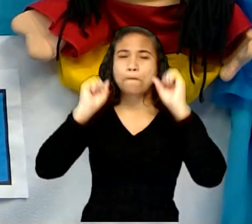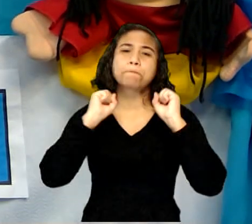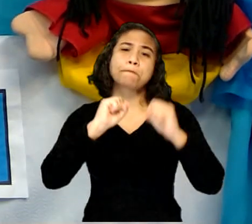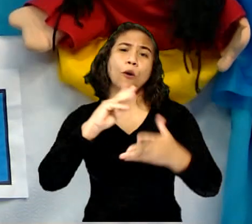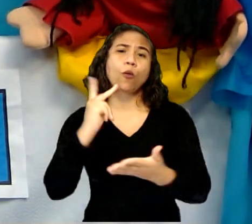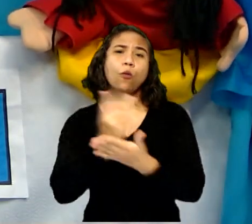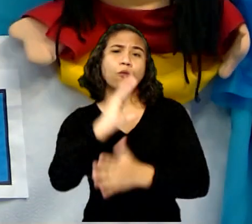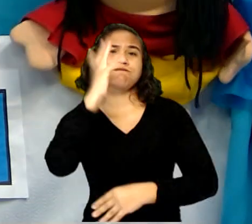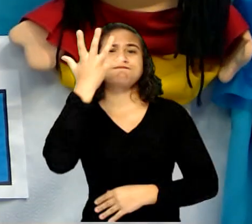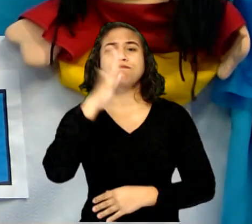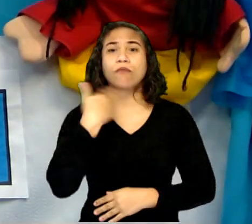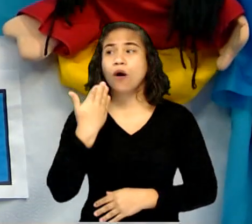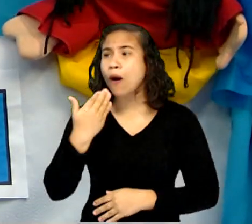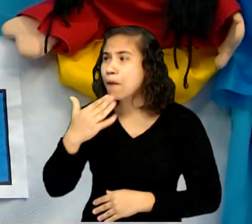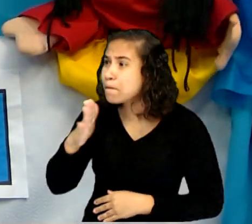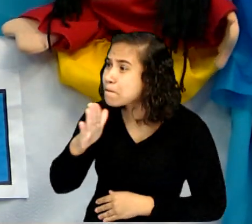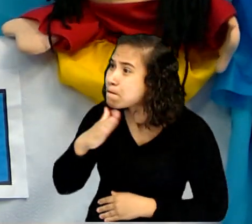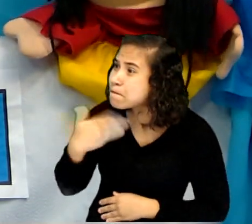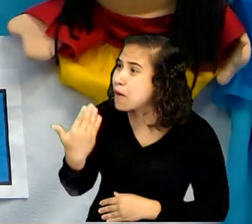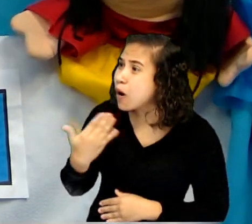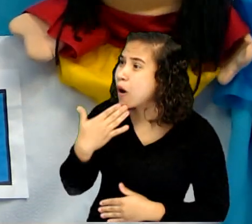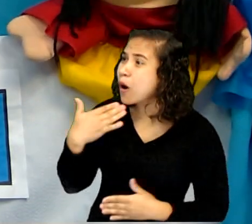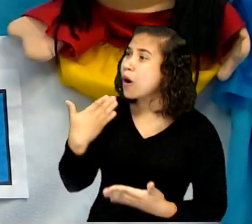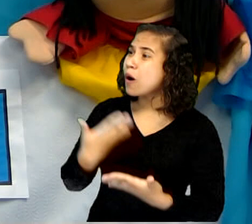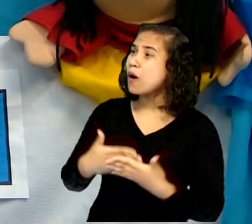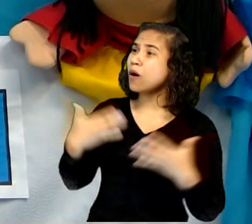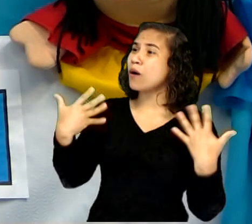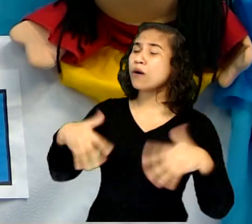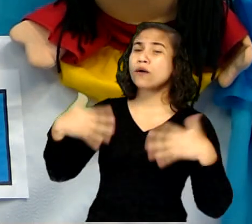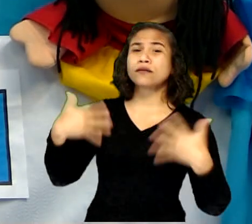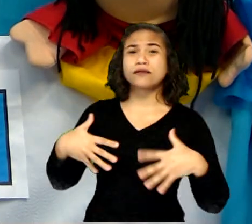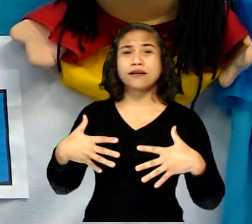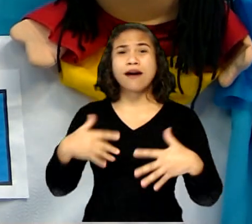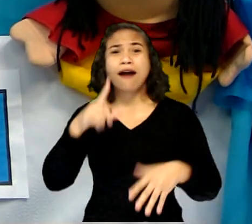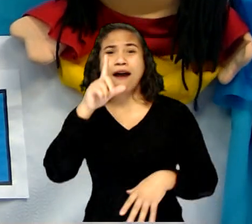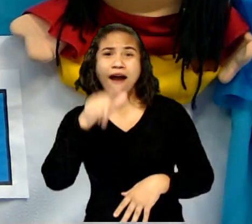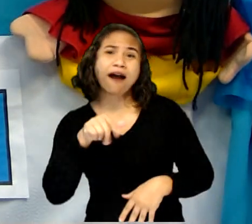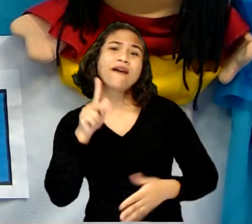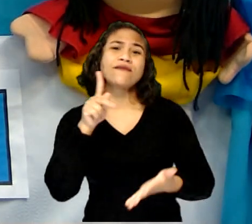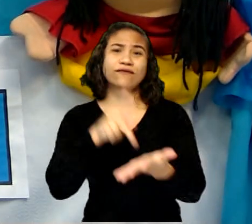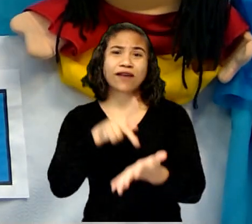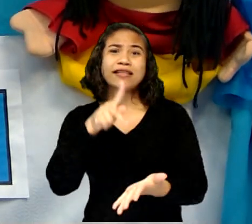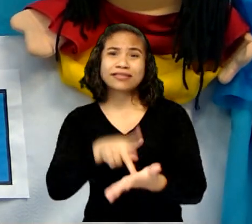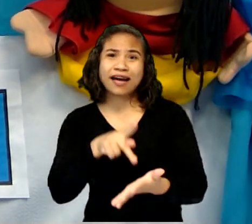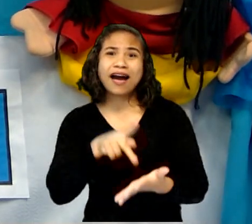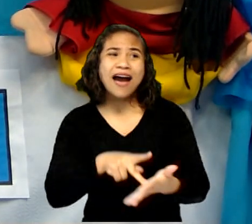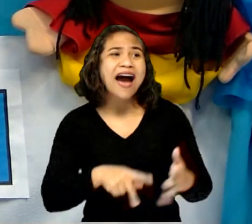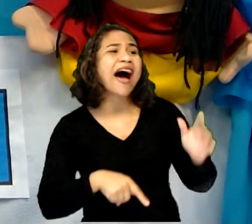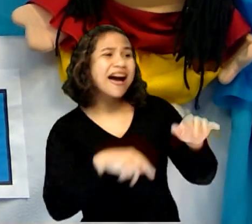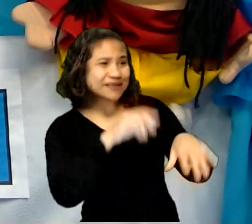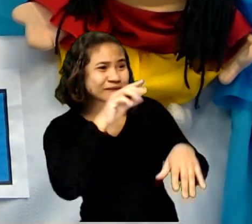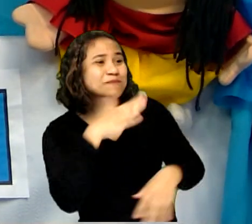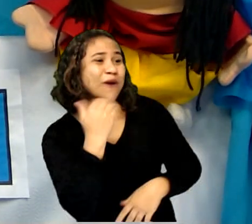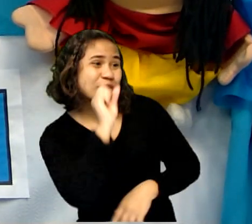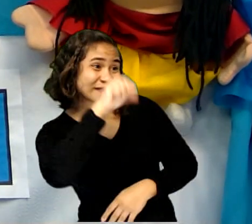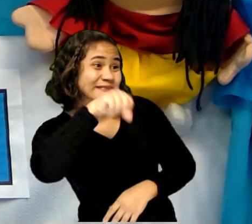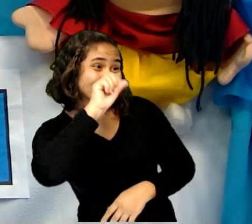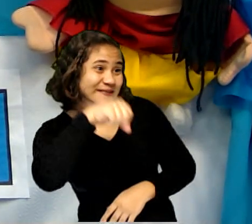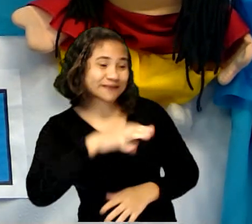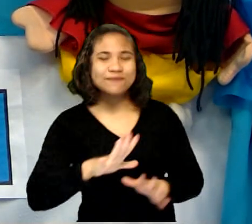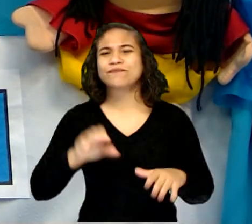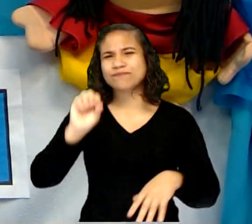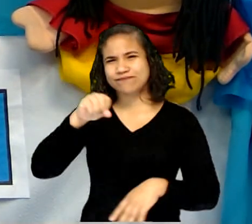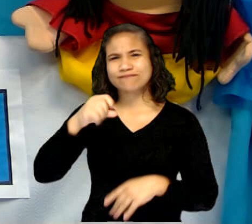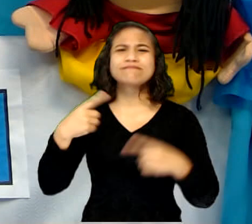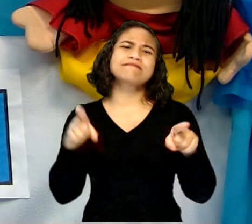uma pessoa. Morte! É! Morte, sim! Sim!